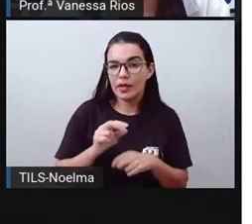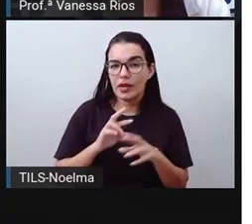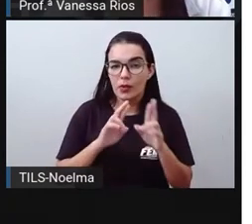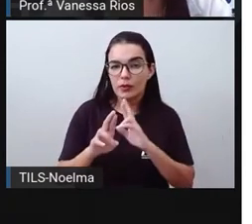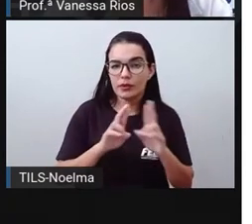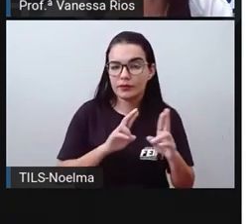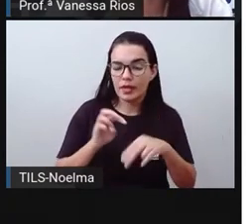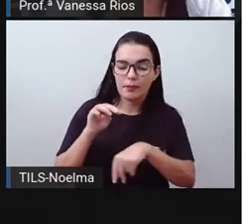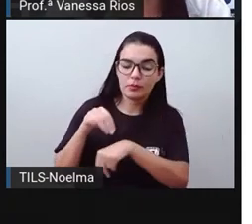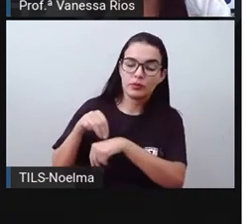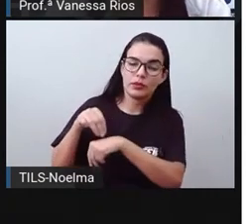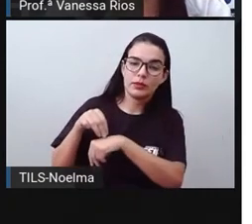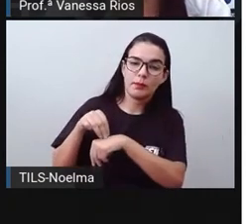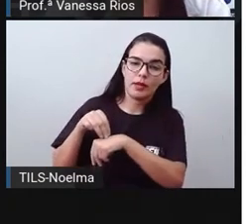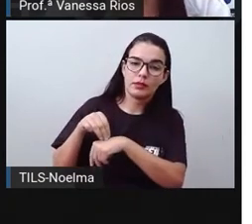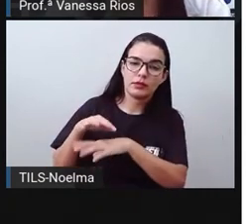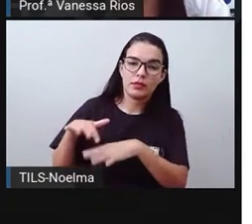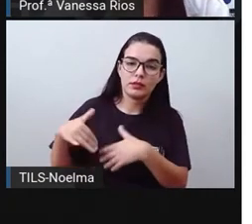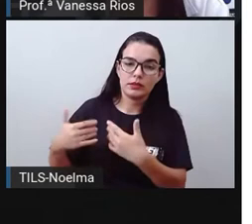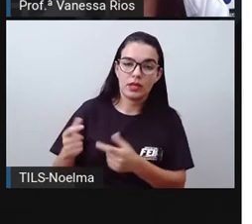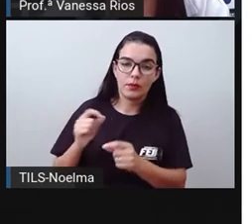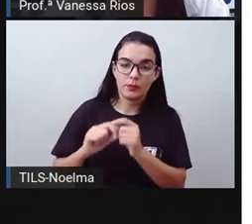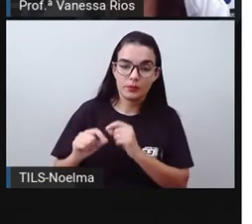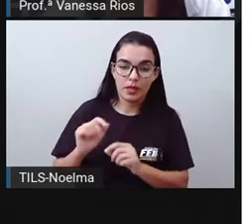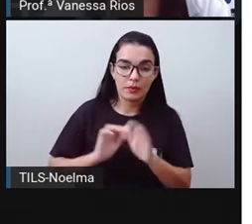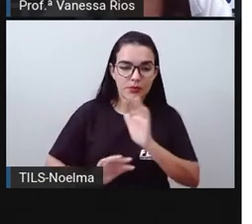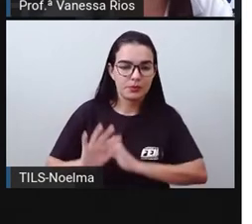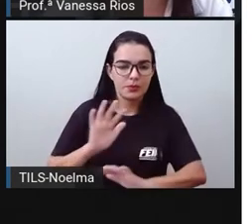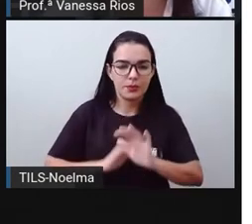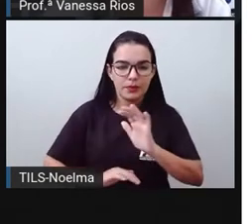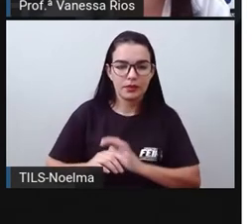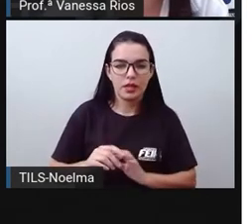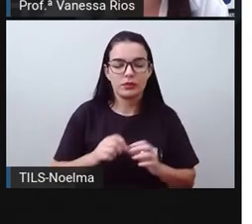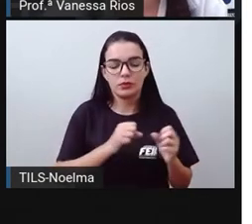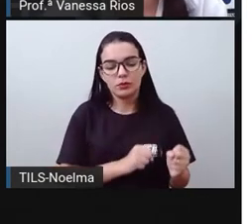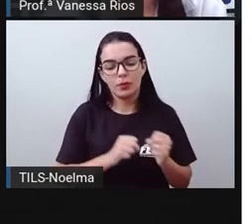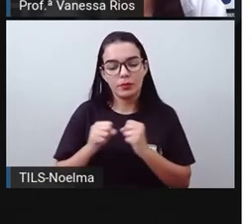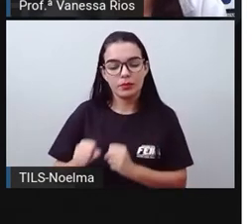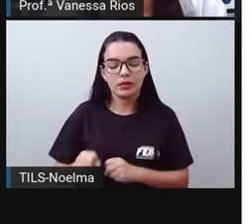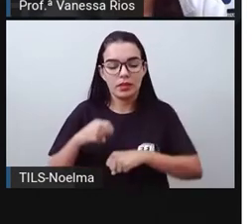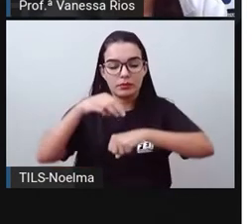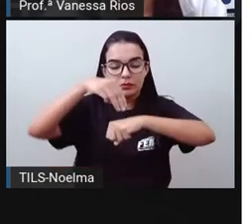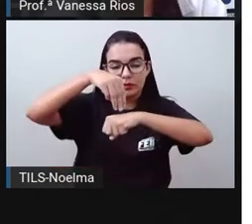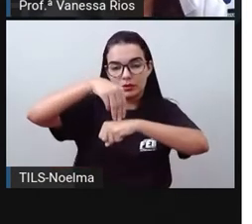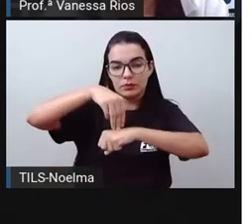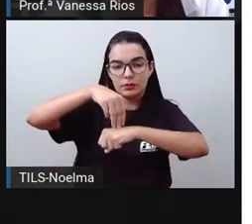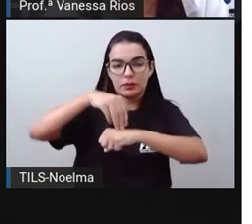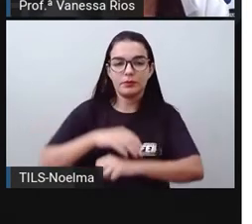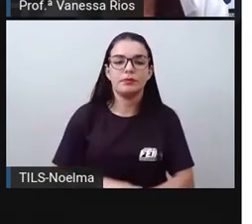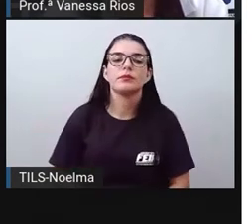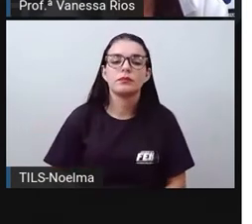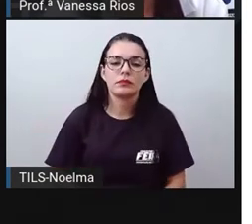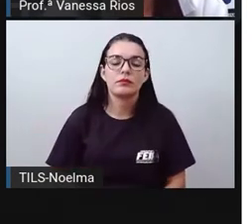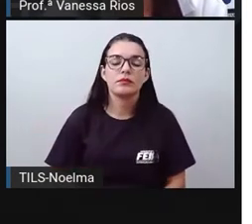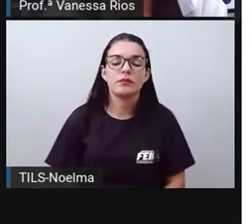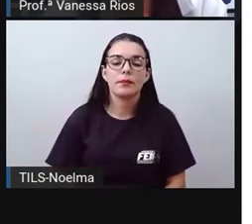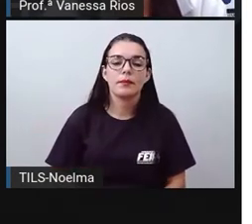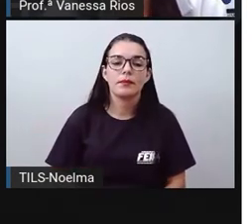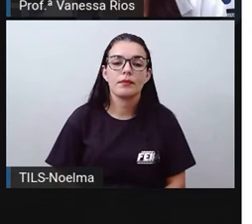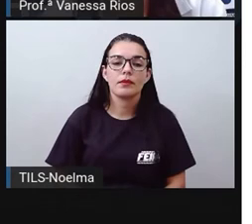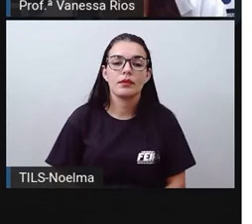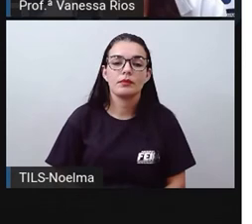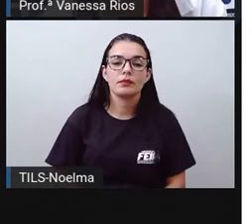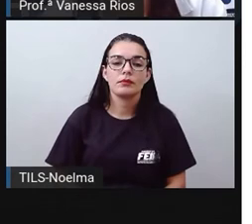municipais. Então, estão sob os cuidados e os poderes do município. No país, quem